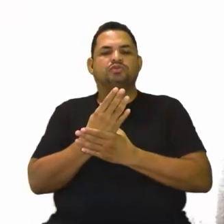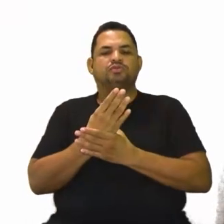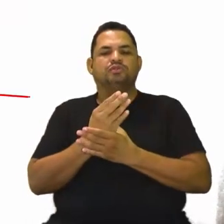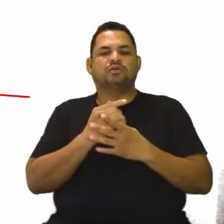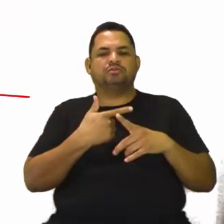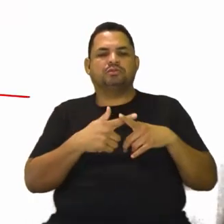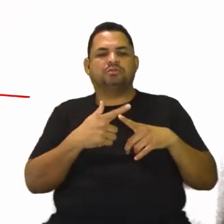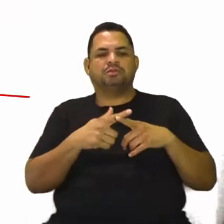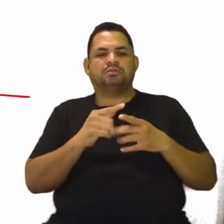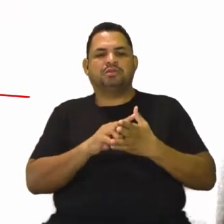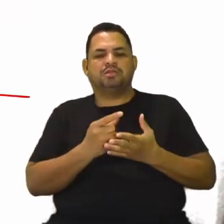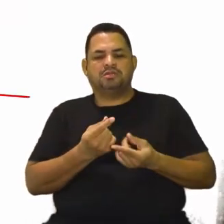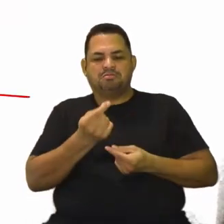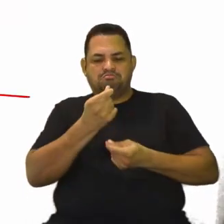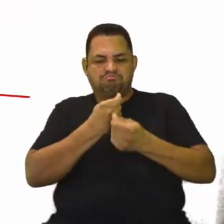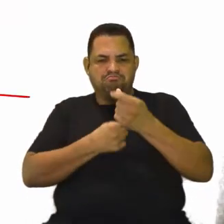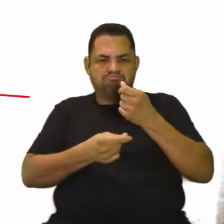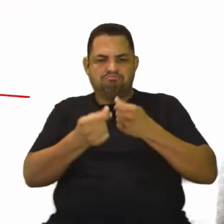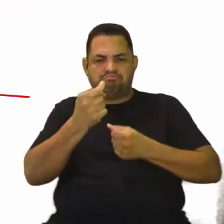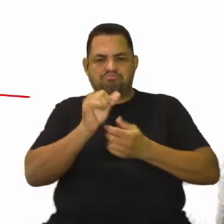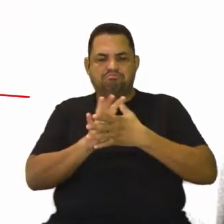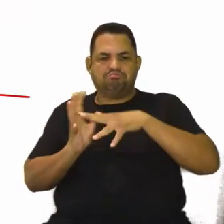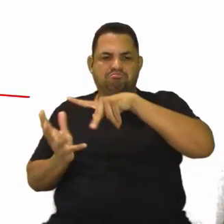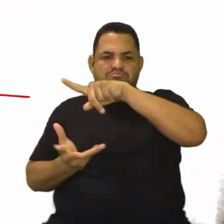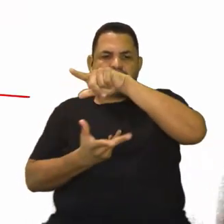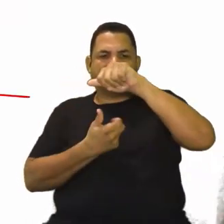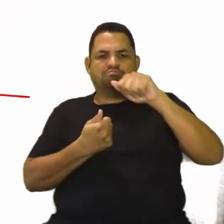graves crises do capitalismo mundial.